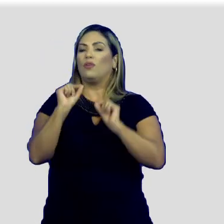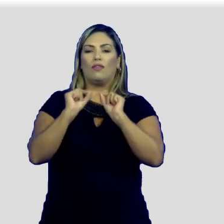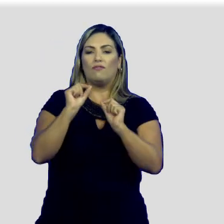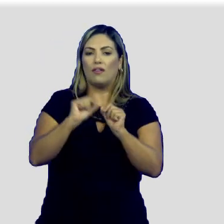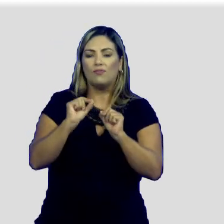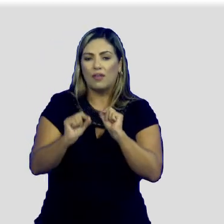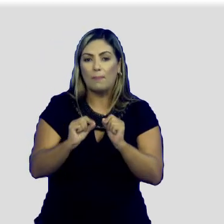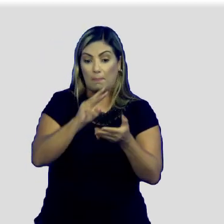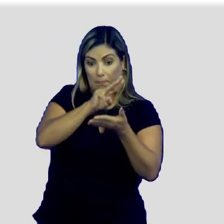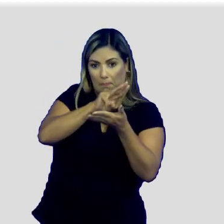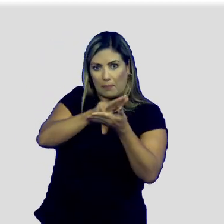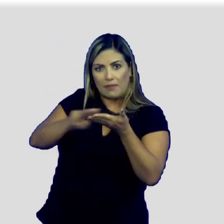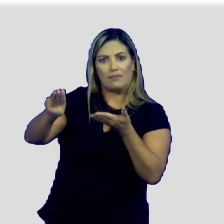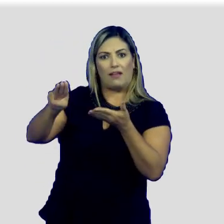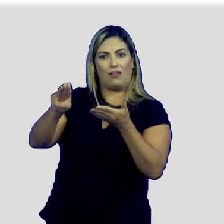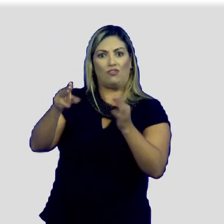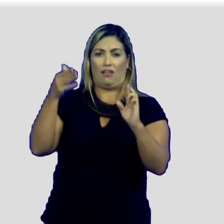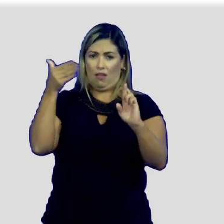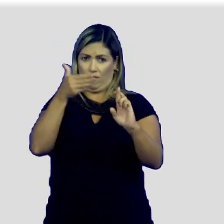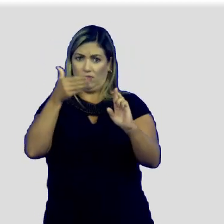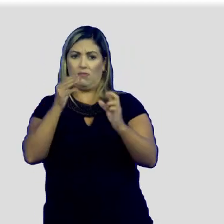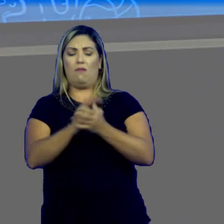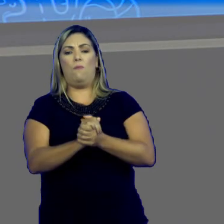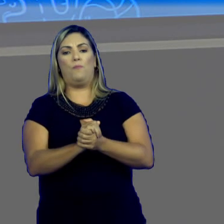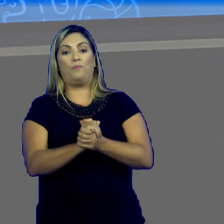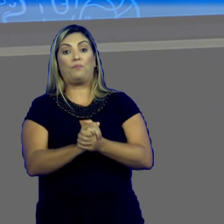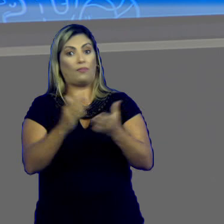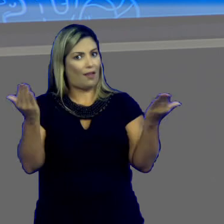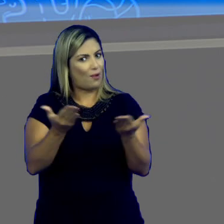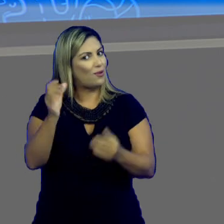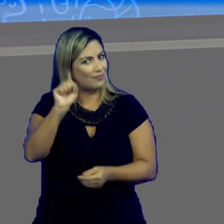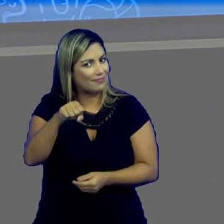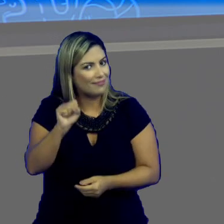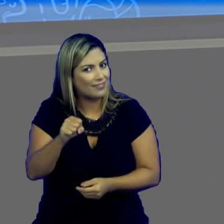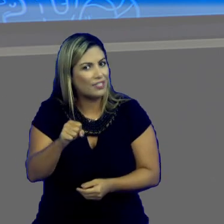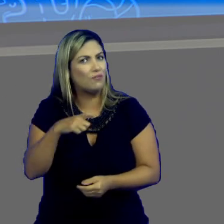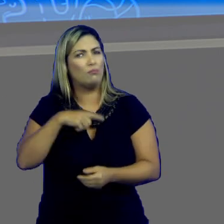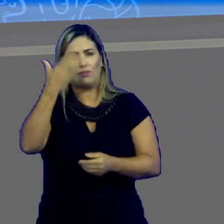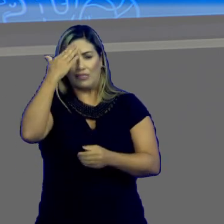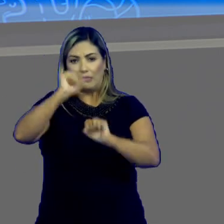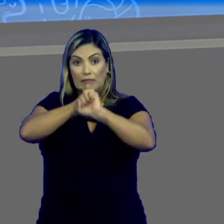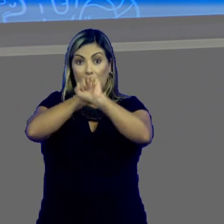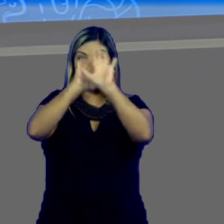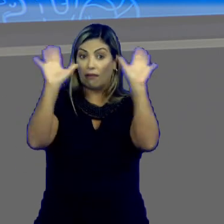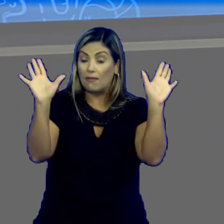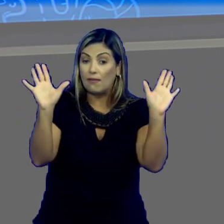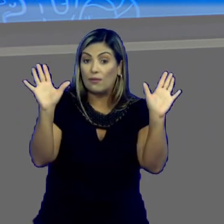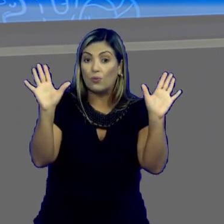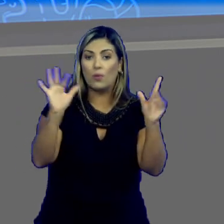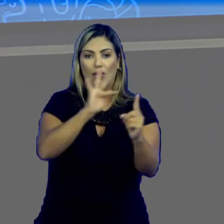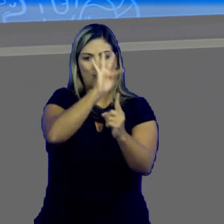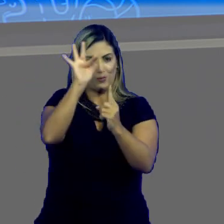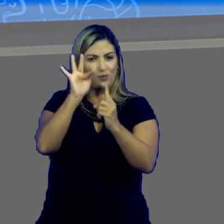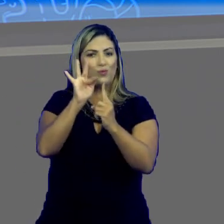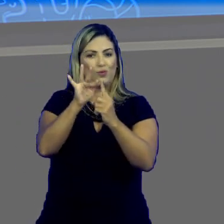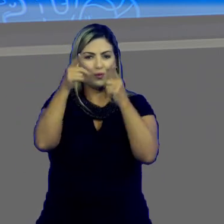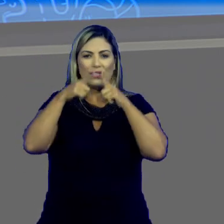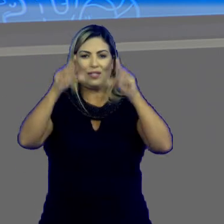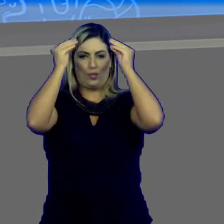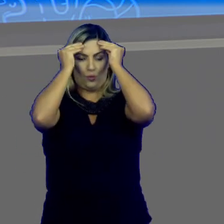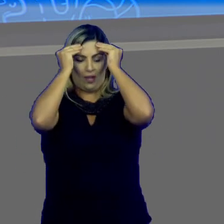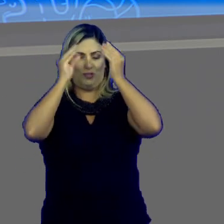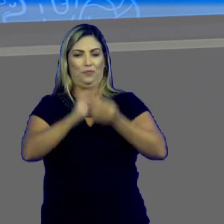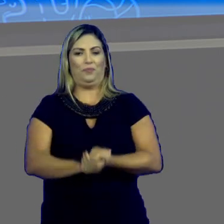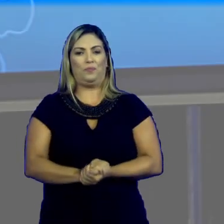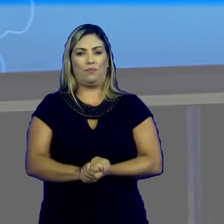situação a que a mensagem se refere. Agora sim, vamos compreender então as funções